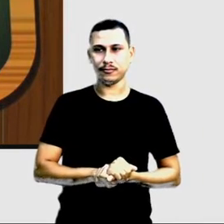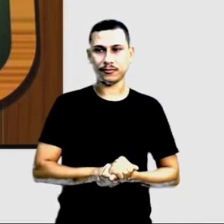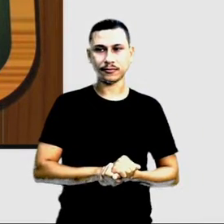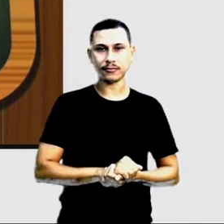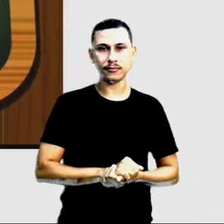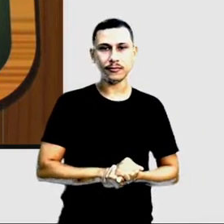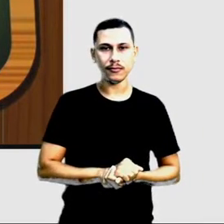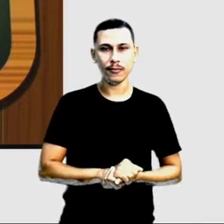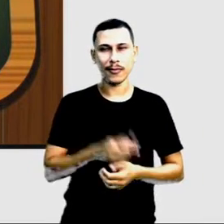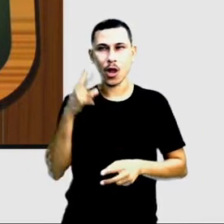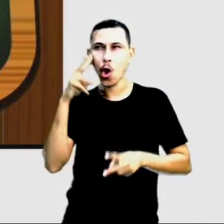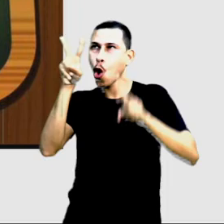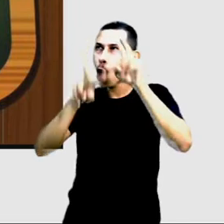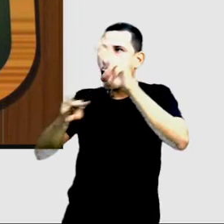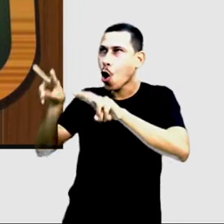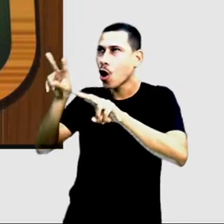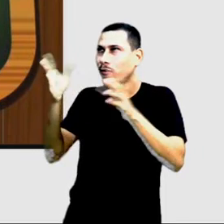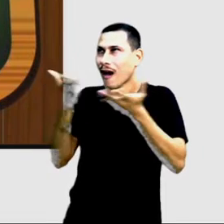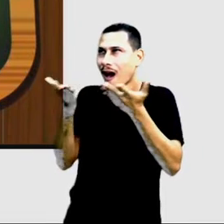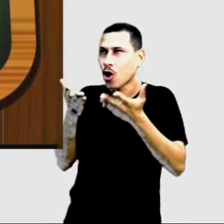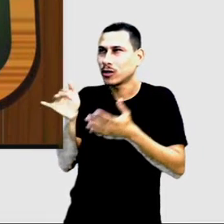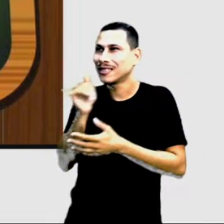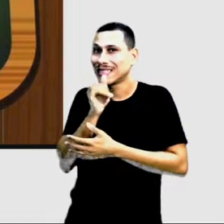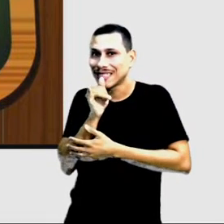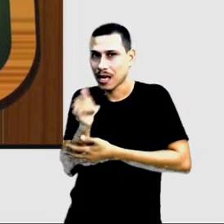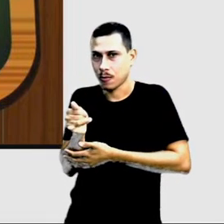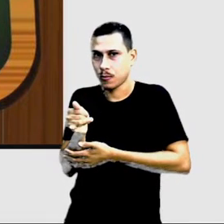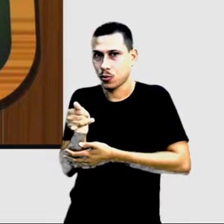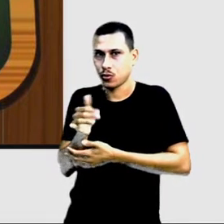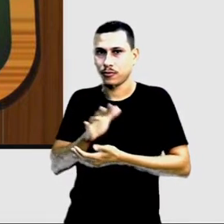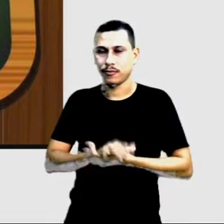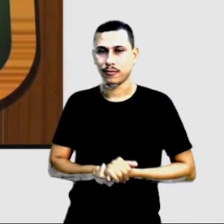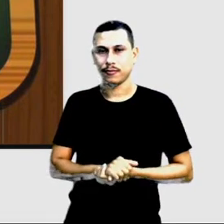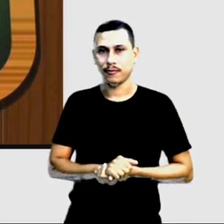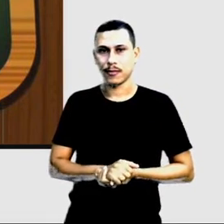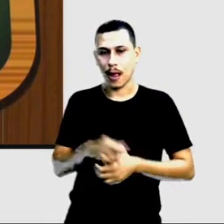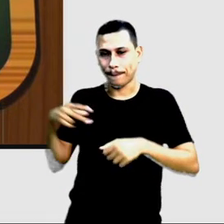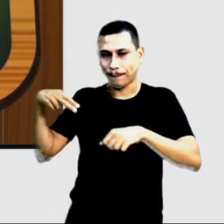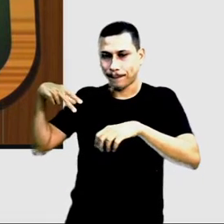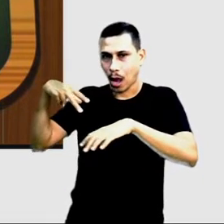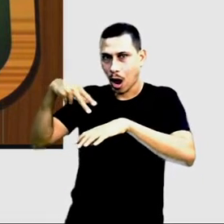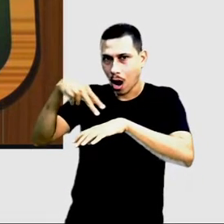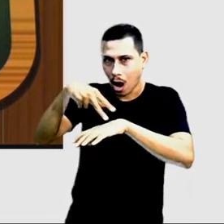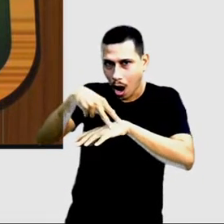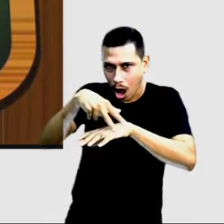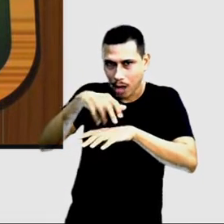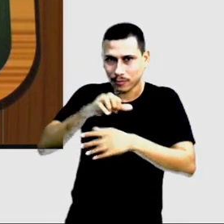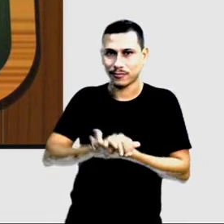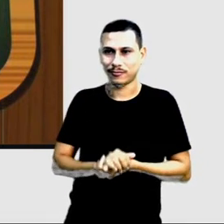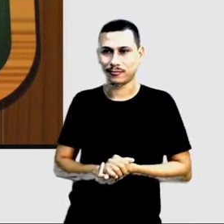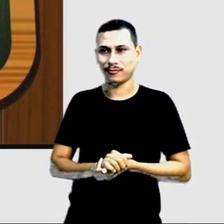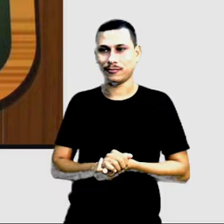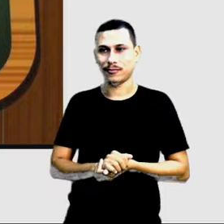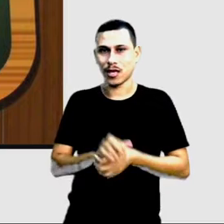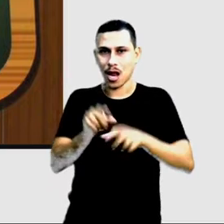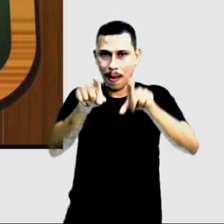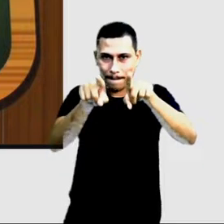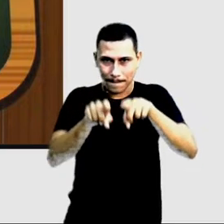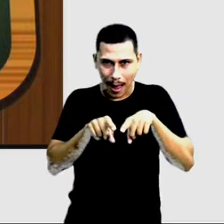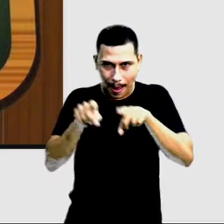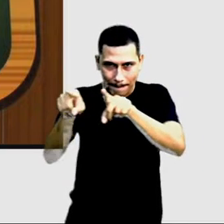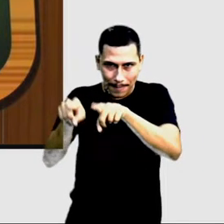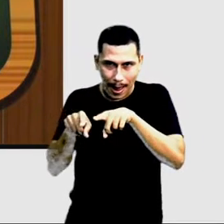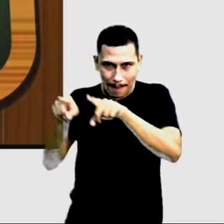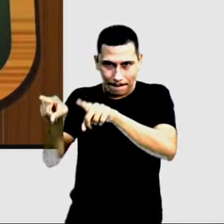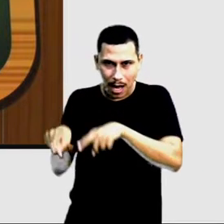Aqui nós temos uma faixa de pedestres. Que possuem retas paralelas. Elas não possuem ponto em